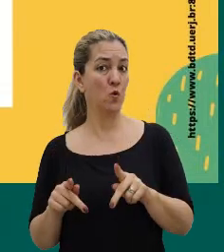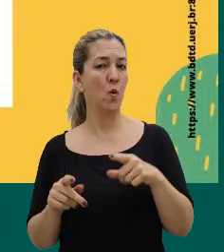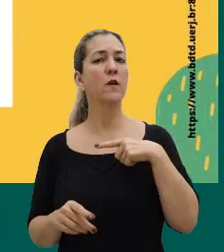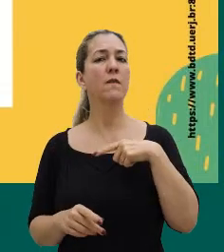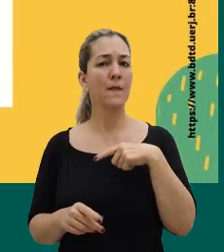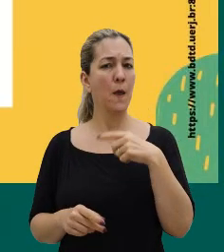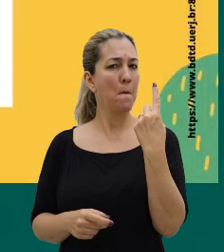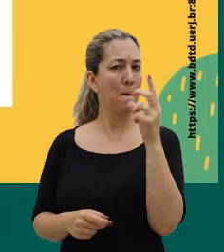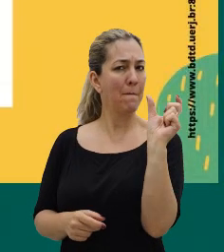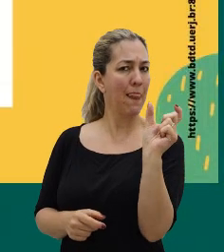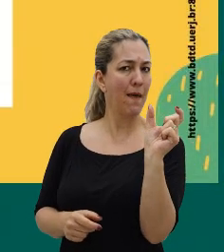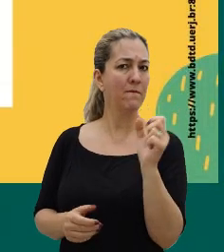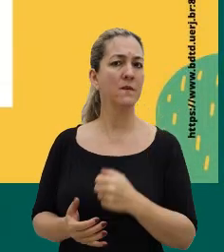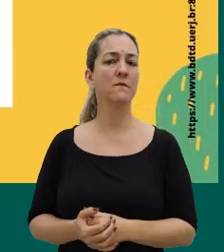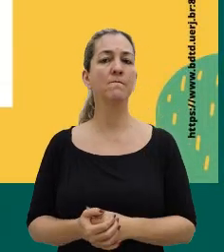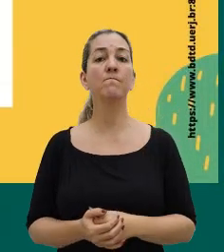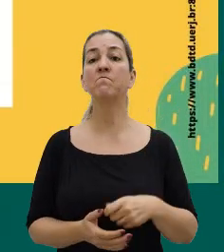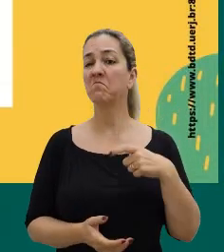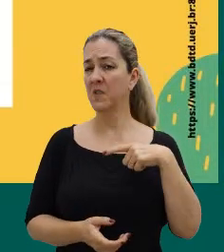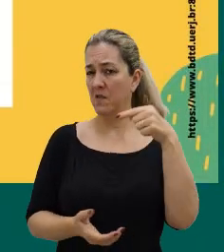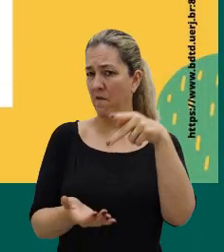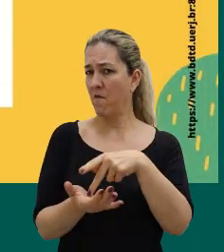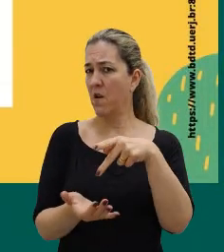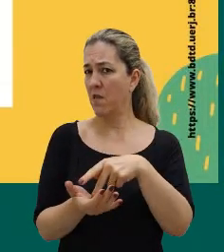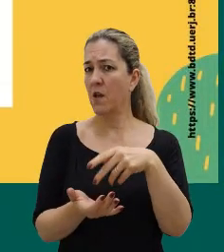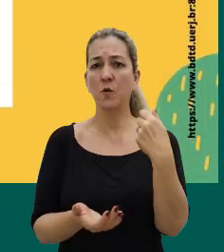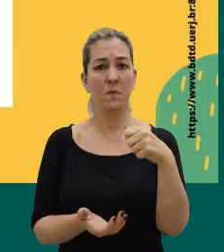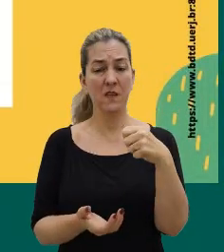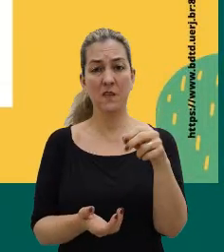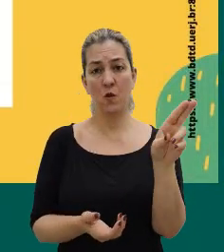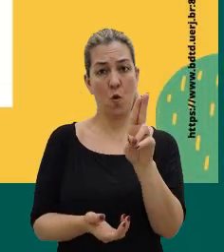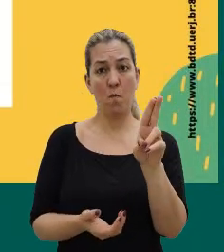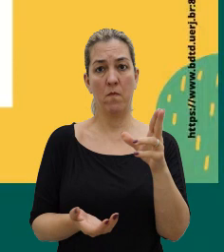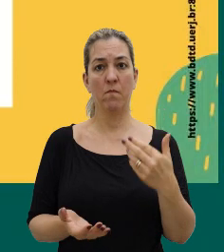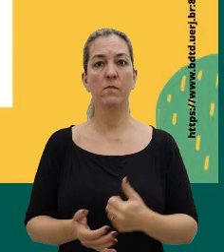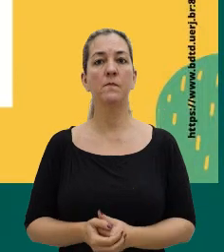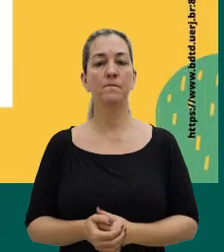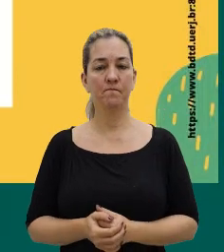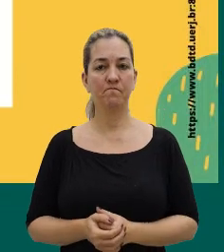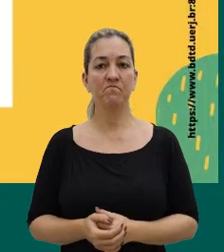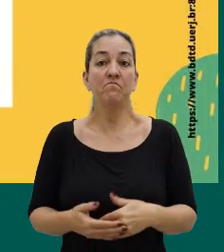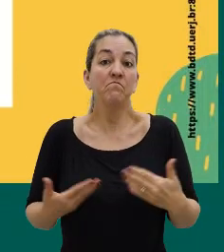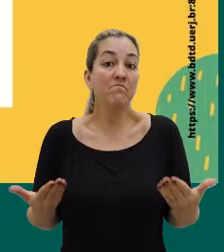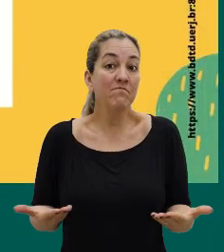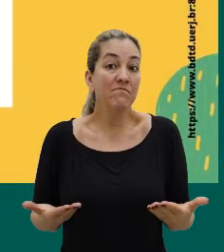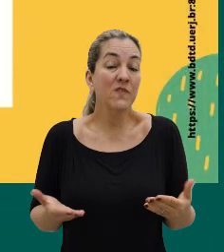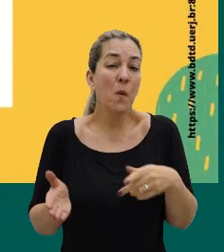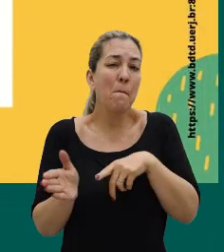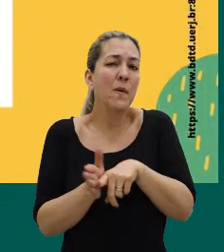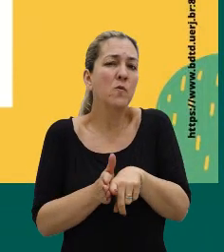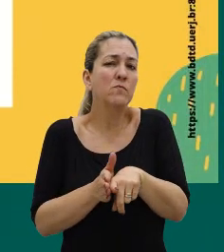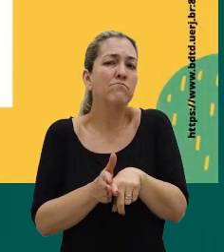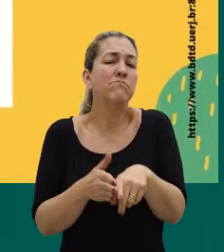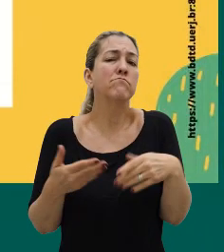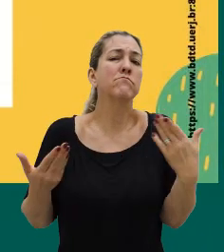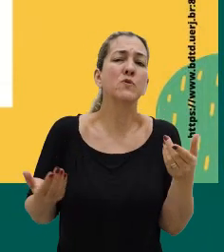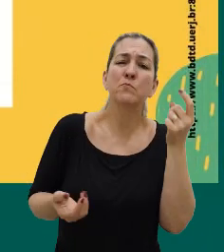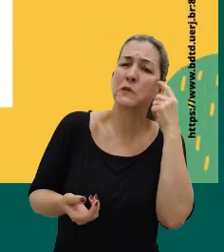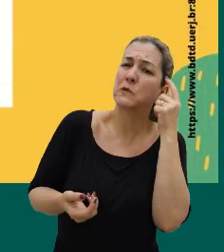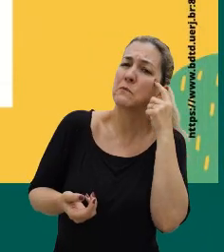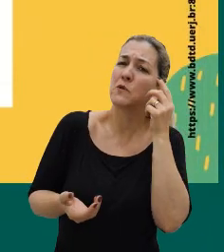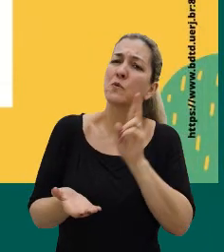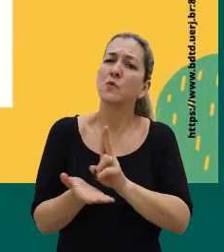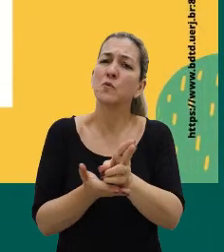de que tem uma palavra, né, e de que essa verdade precisa ser nomeada. Então, fica um questionamento para a gente seguir